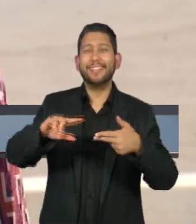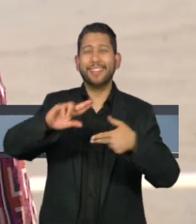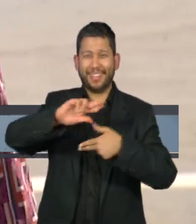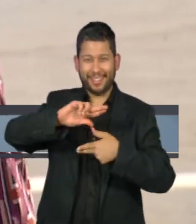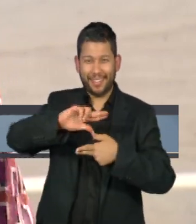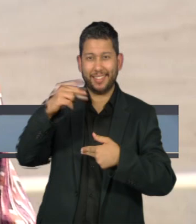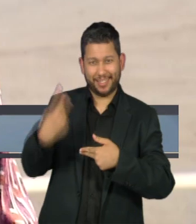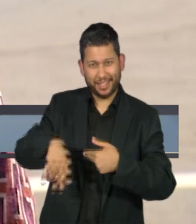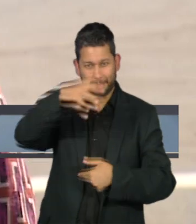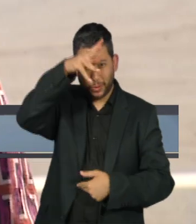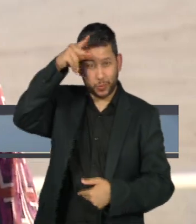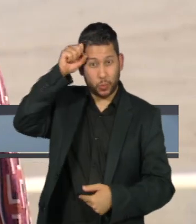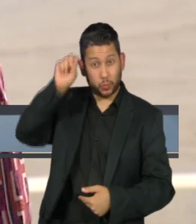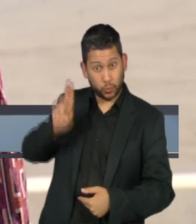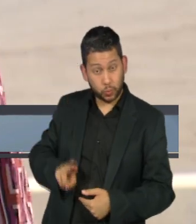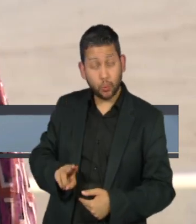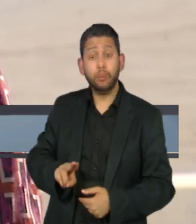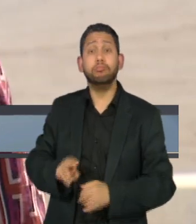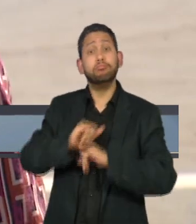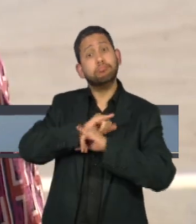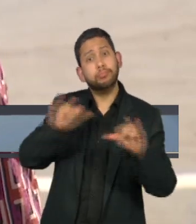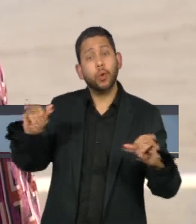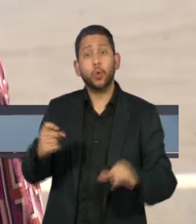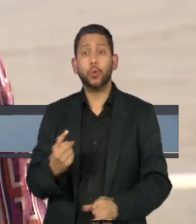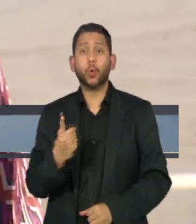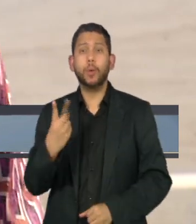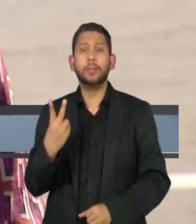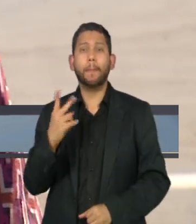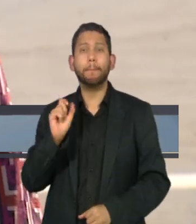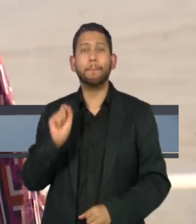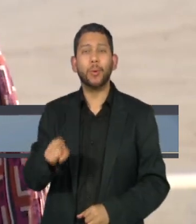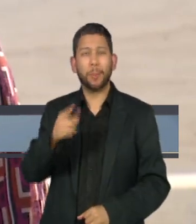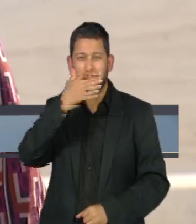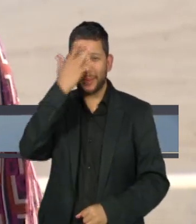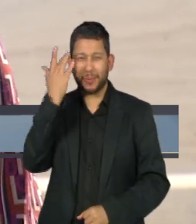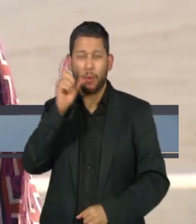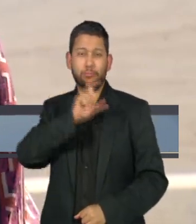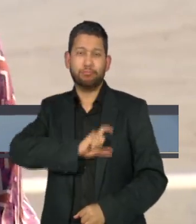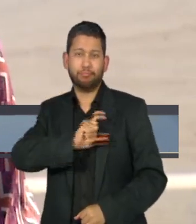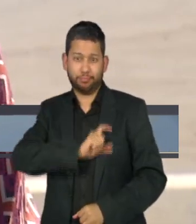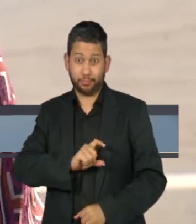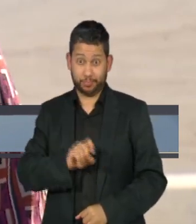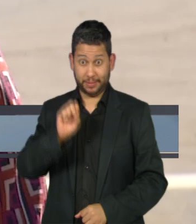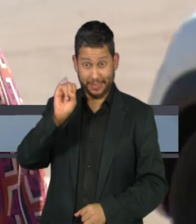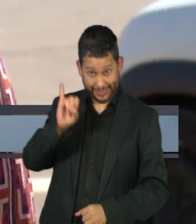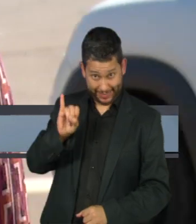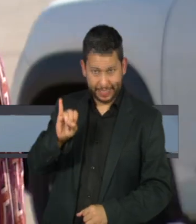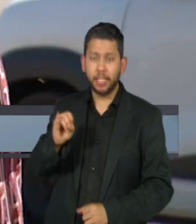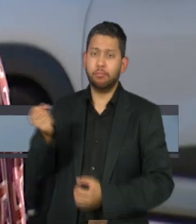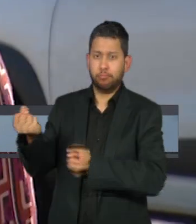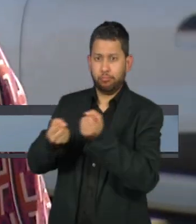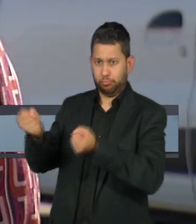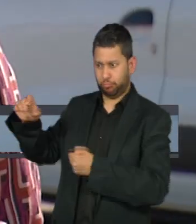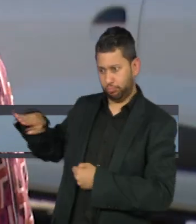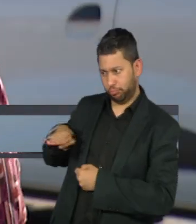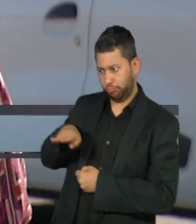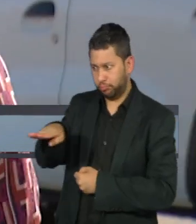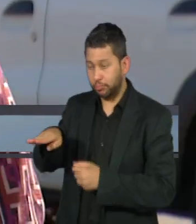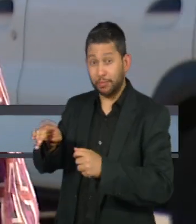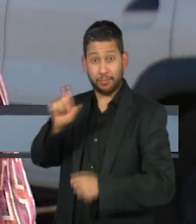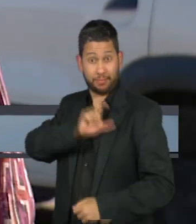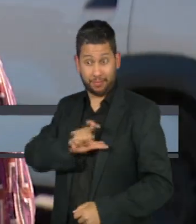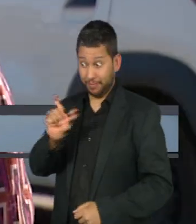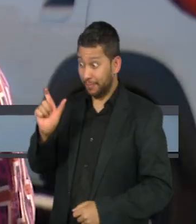mais de 12 mil motoristas estão nessa situação. Se for flagrado com o documento vencido, a